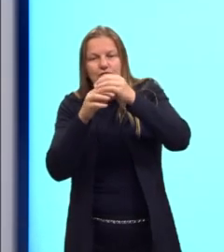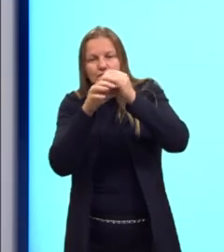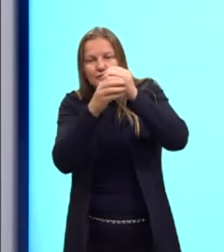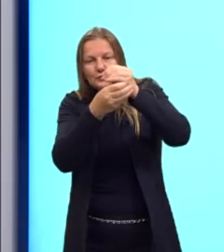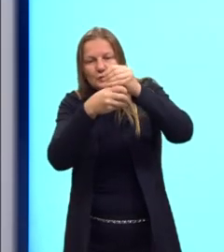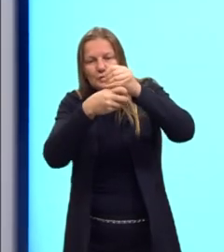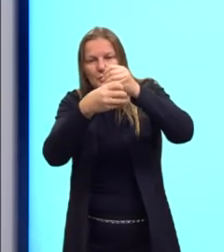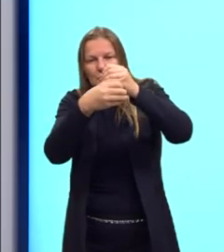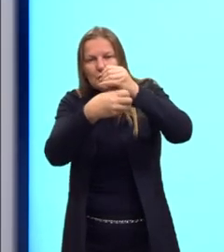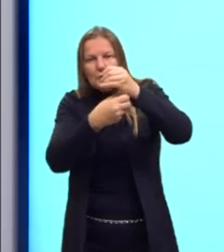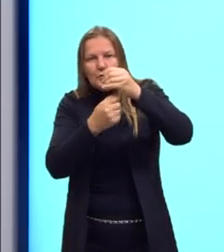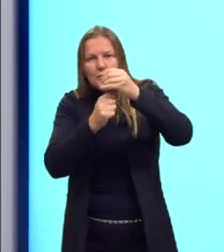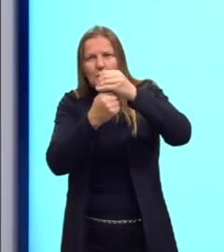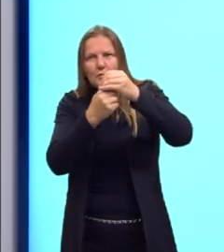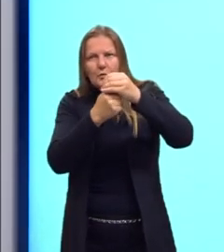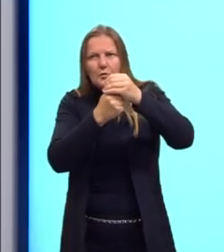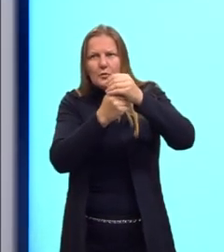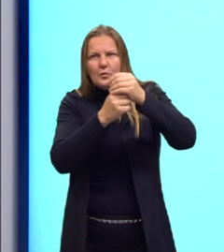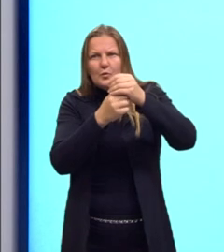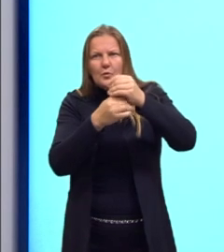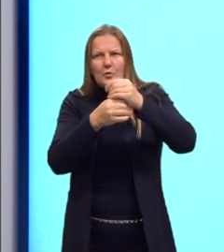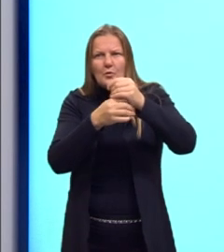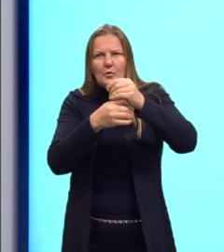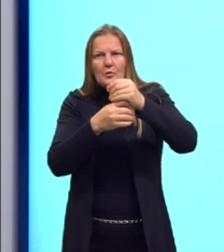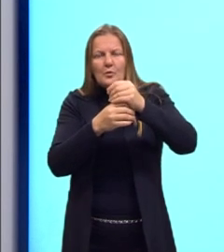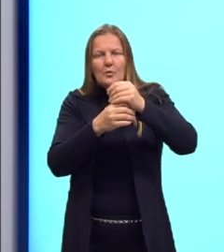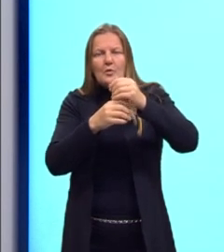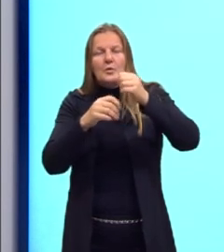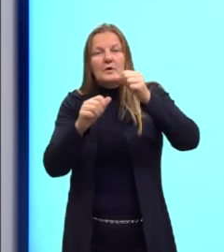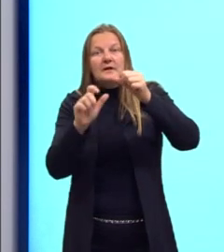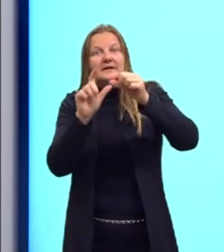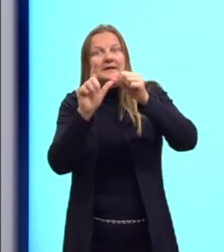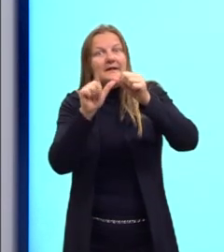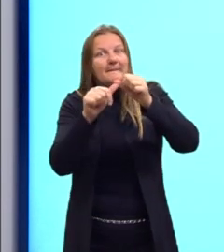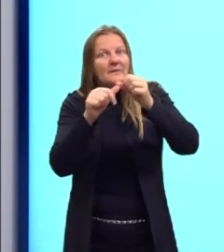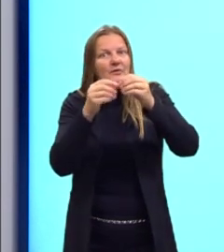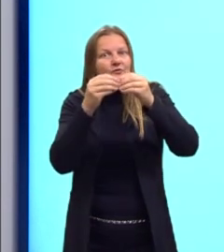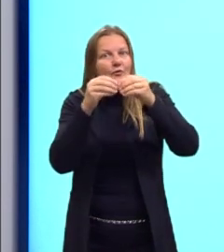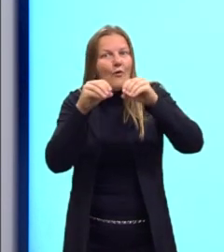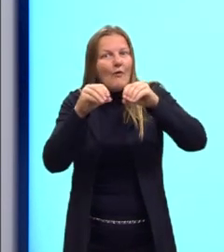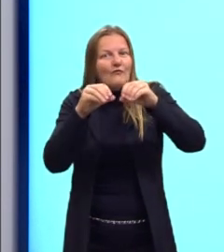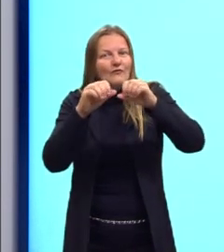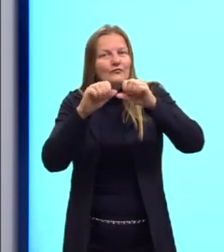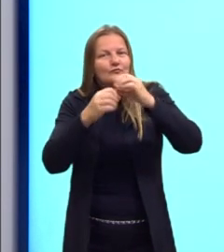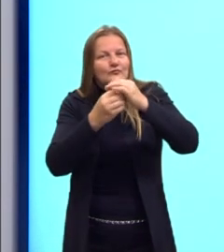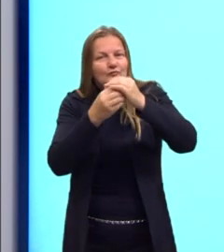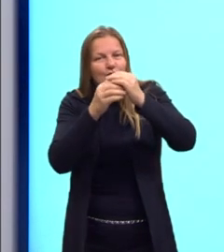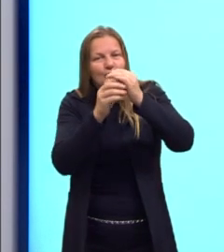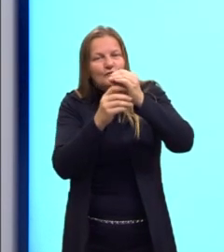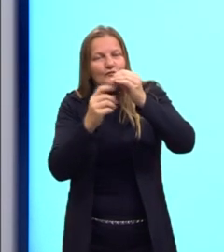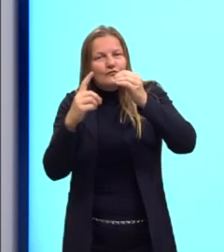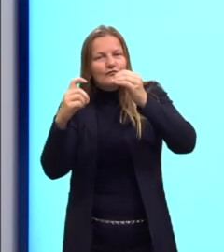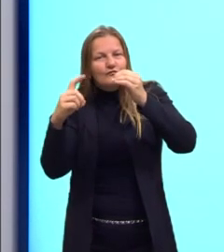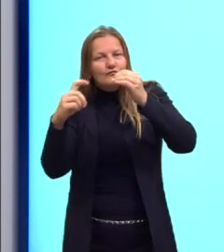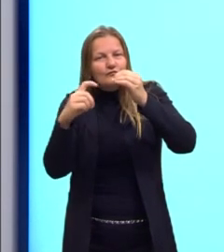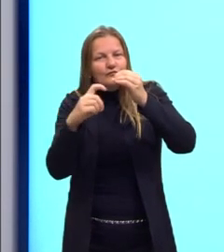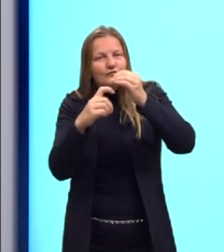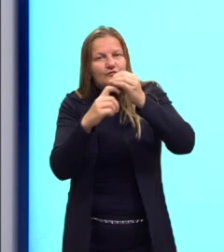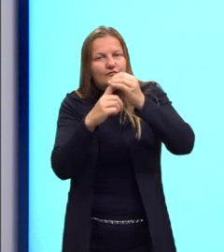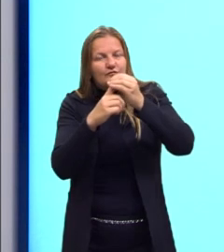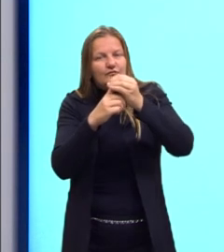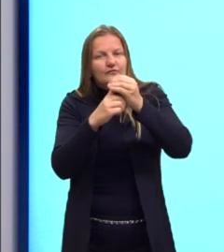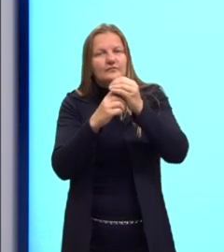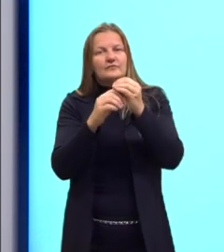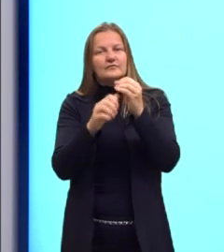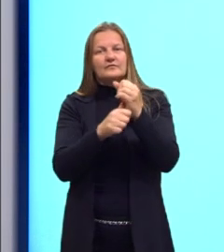né? A borboleta adulta, ela vai colocar um ovo, o ovo, então, vai se desenvolver uma larva, a larva se